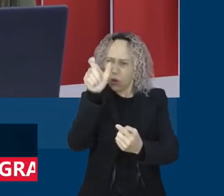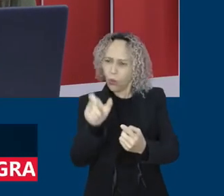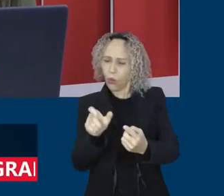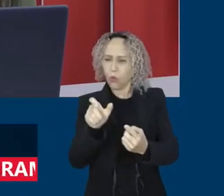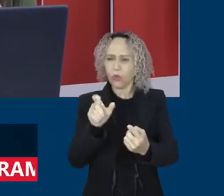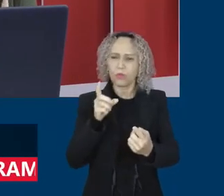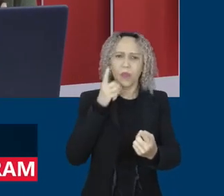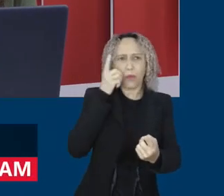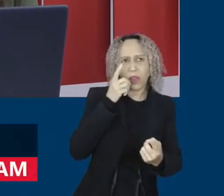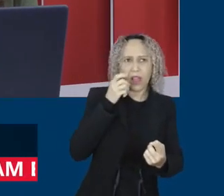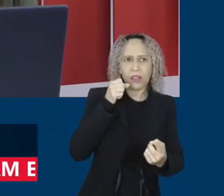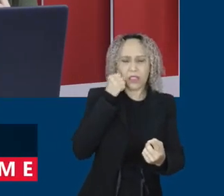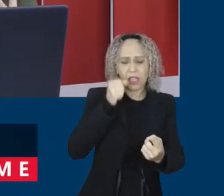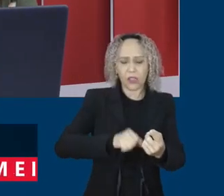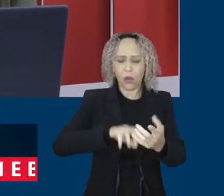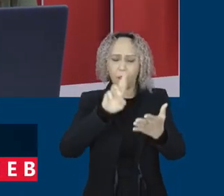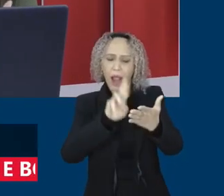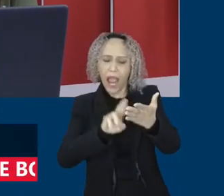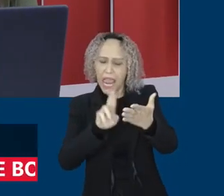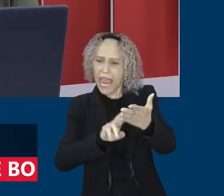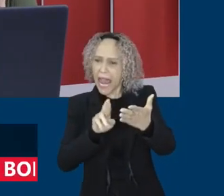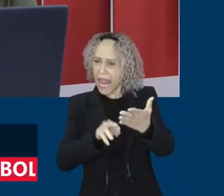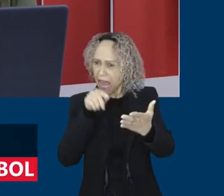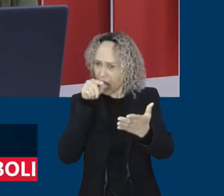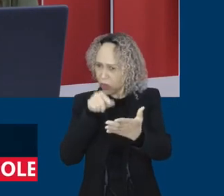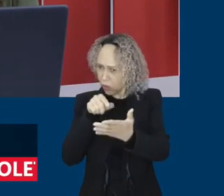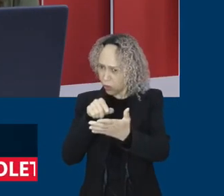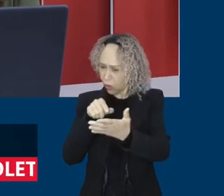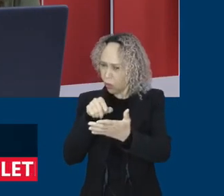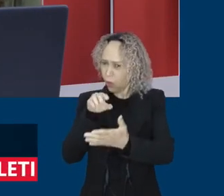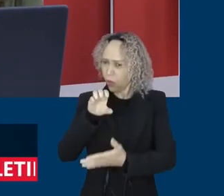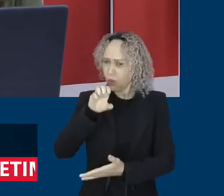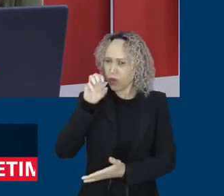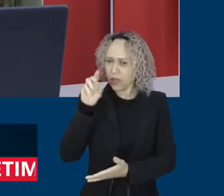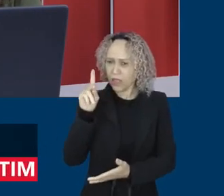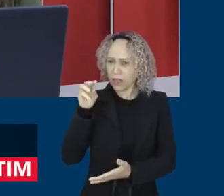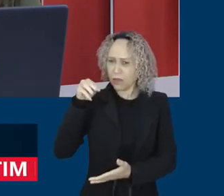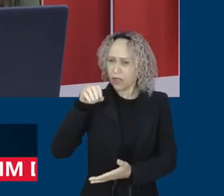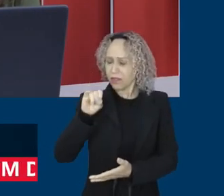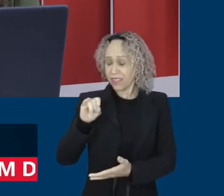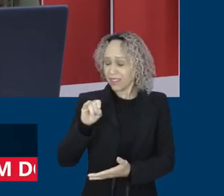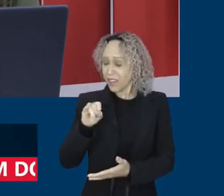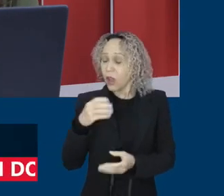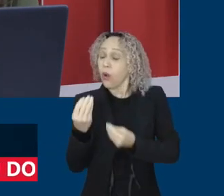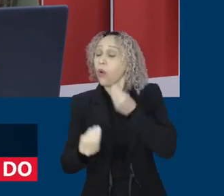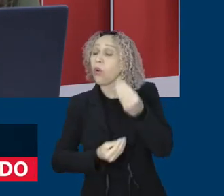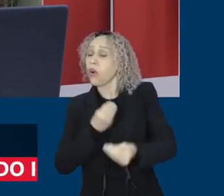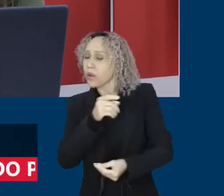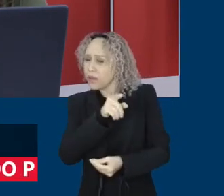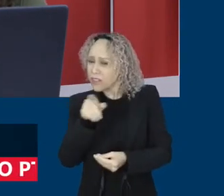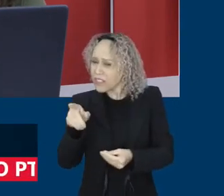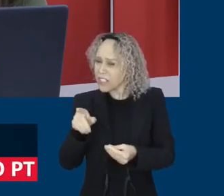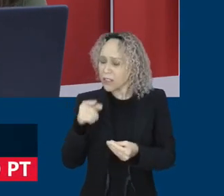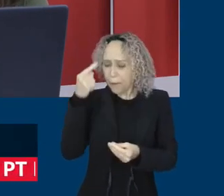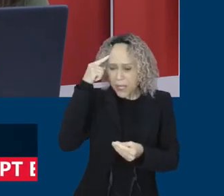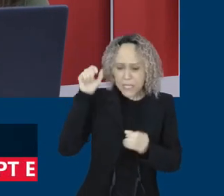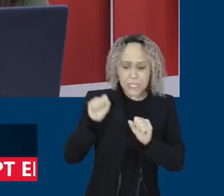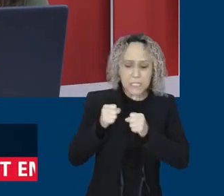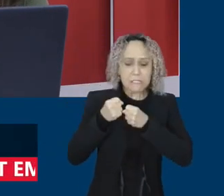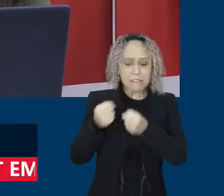estão articulando, para enfrentar, porque vai ser uma enxurrada de fake news dentro da comissão, né? A gente já pode esperar isso também.